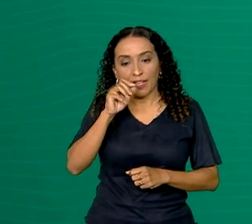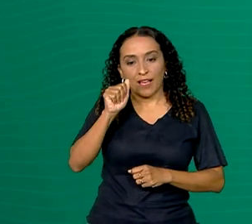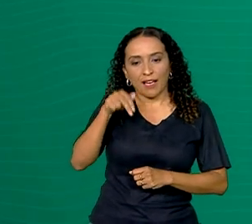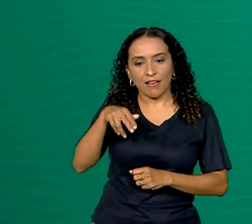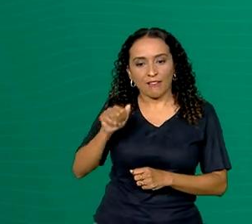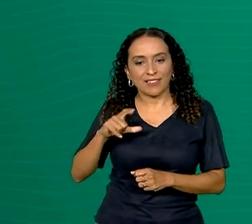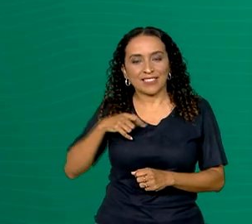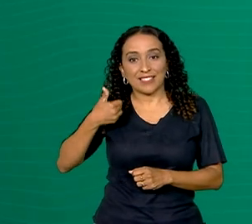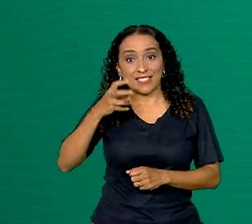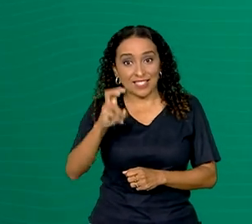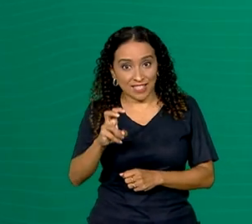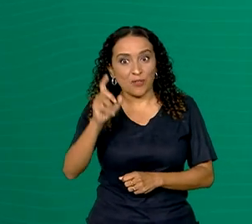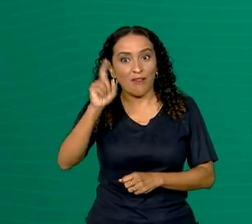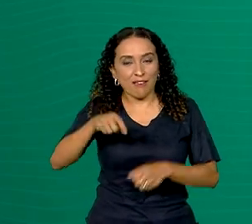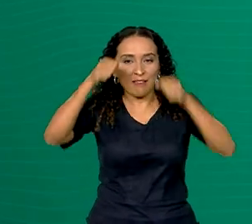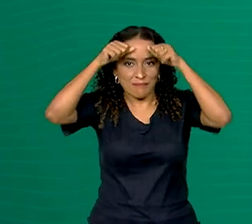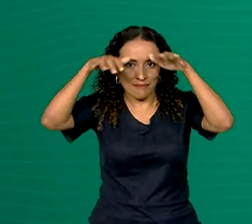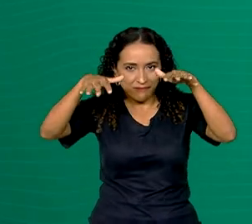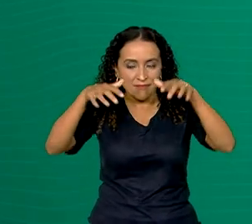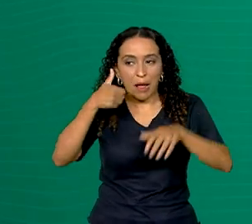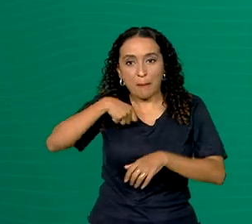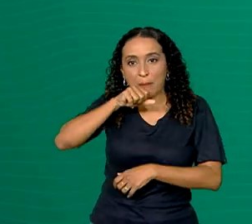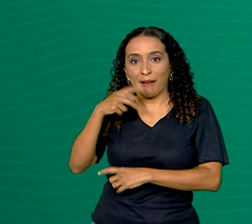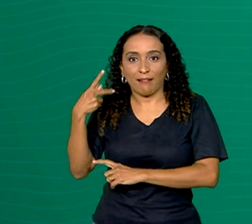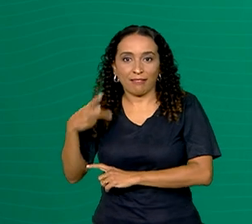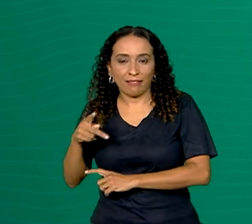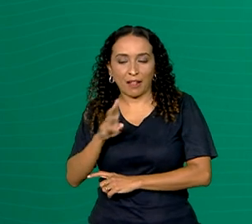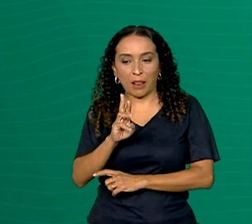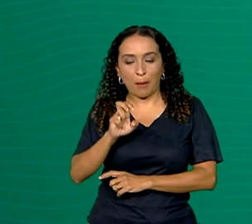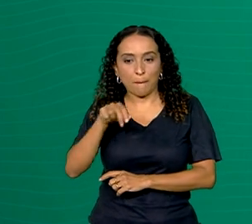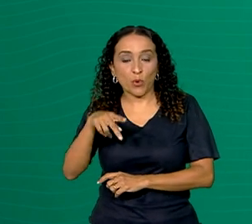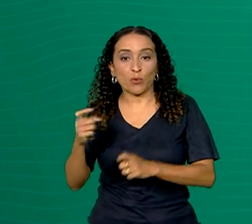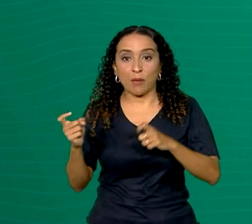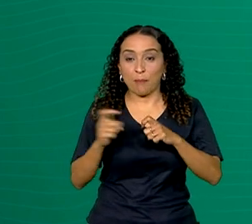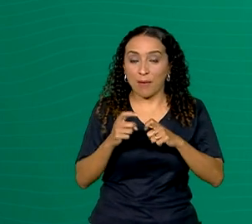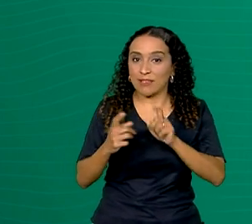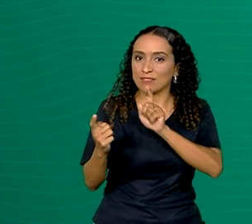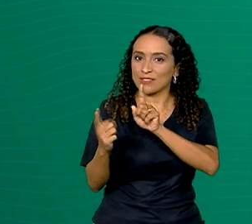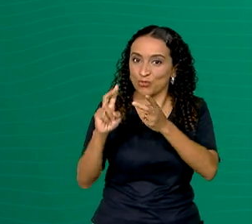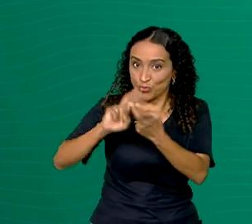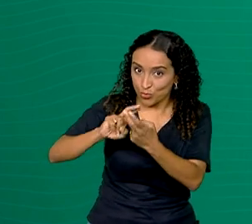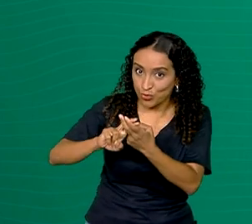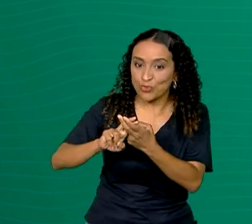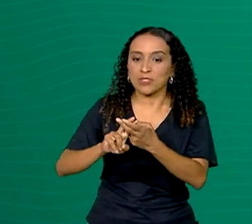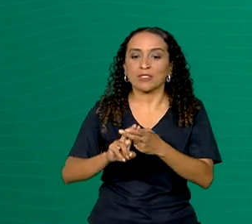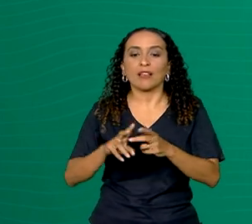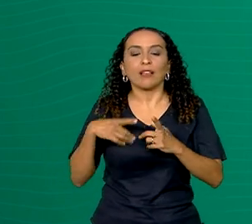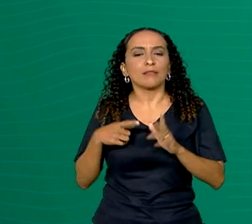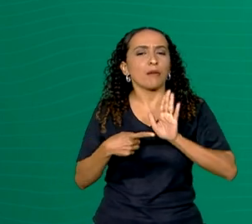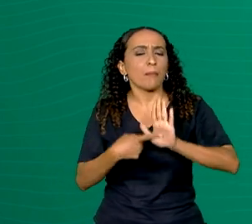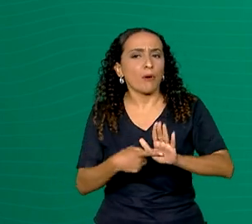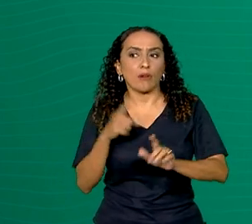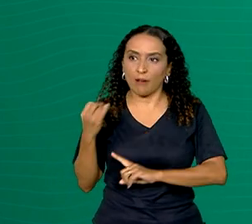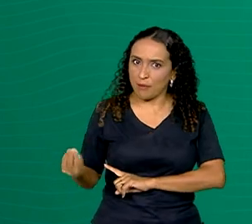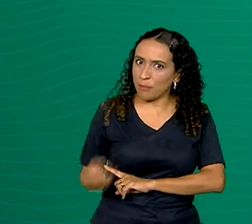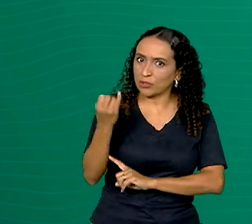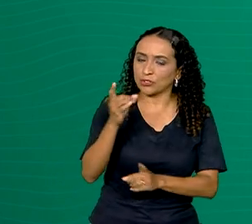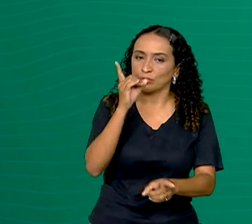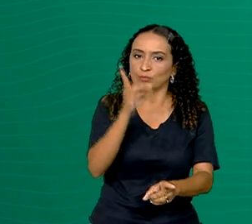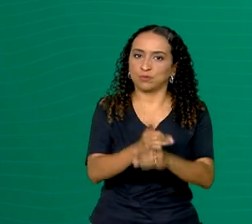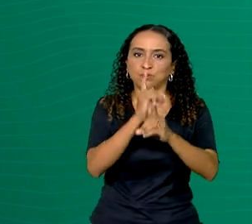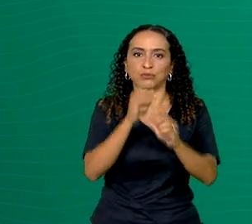cinco anos e é autista. A mãe dela, Bruna, é médica do Sistema Único de Saúde e destaca a importância do